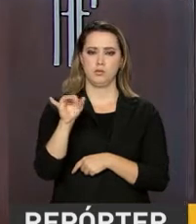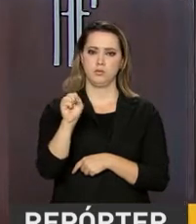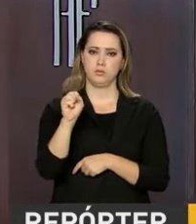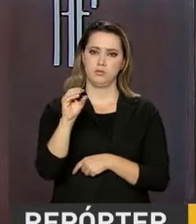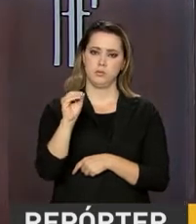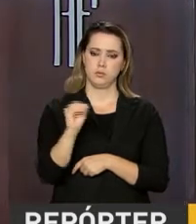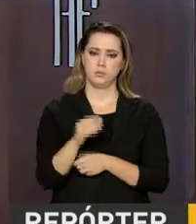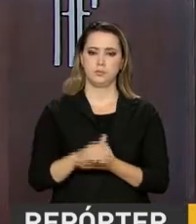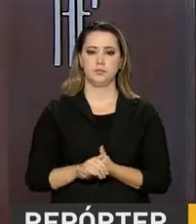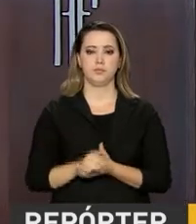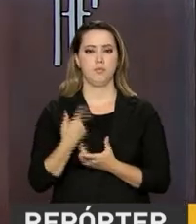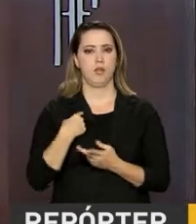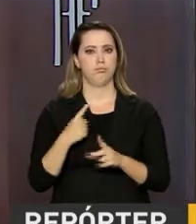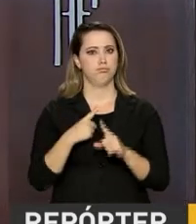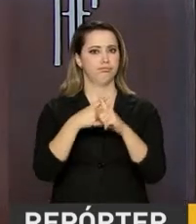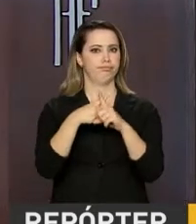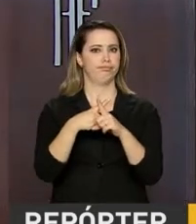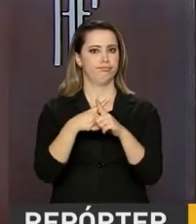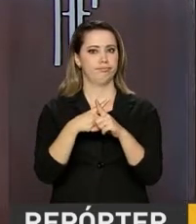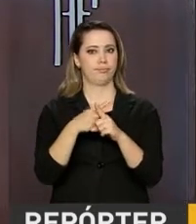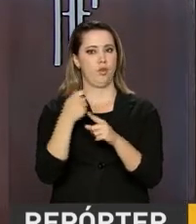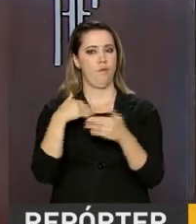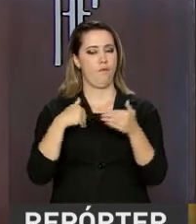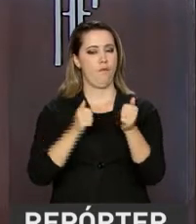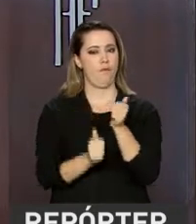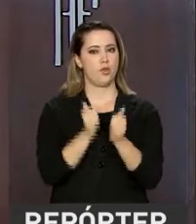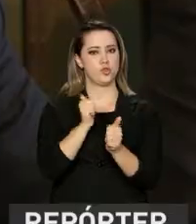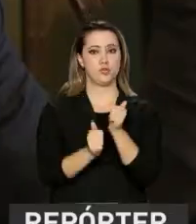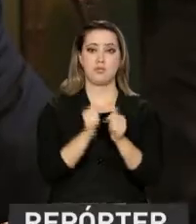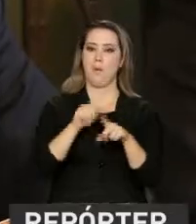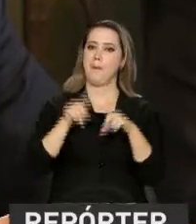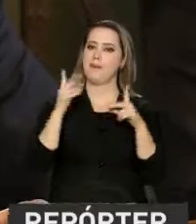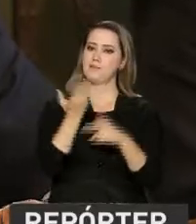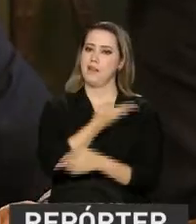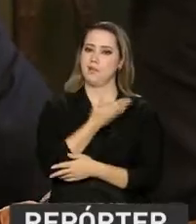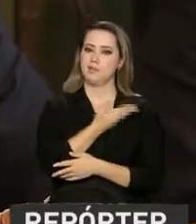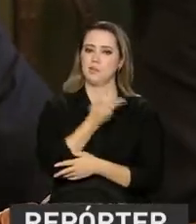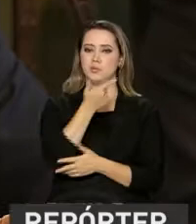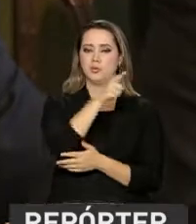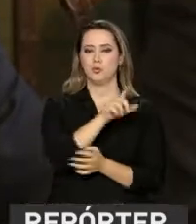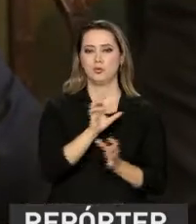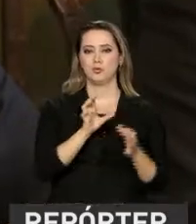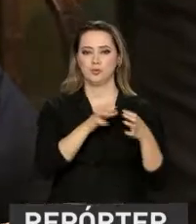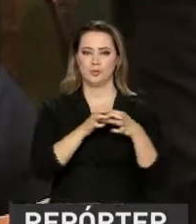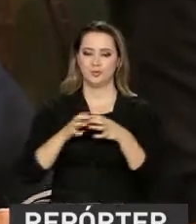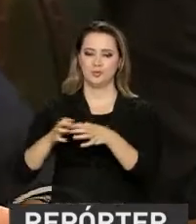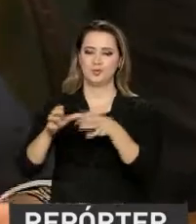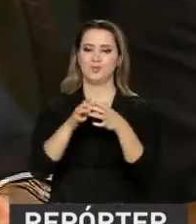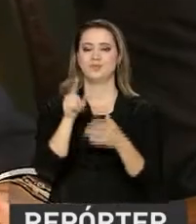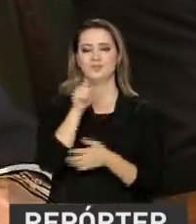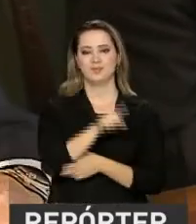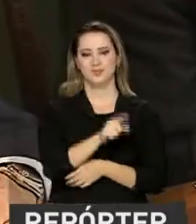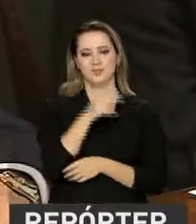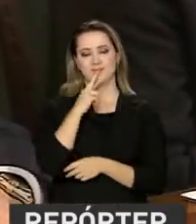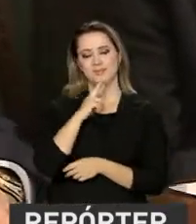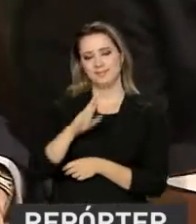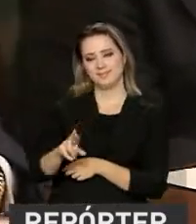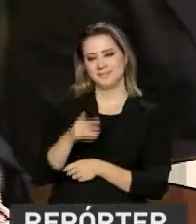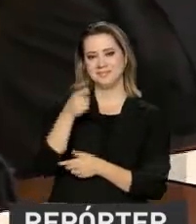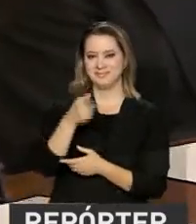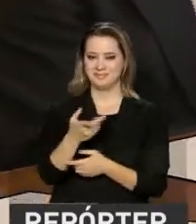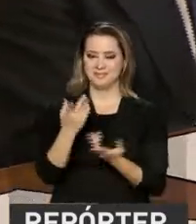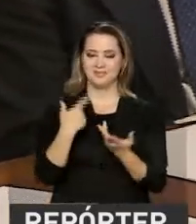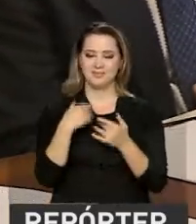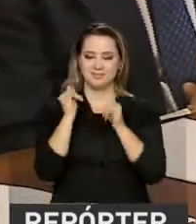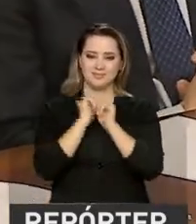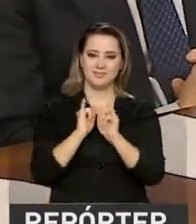Rivais no futebol, mas muito amigos em outras áreas. Este foi o recado que o chanceler argentino, Jorge Fauri,